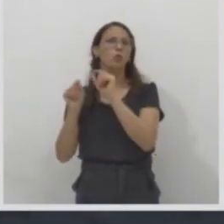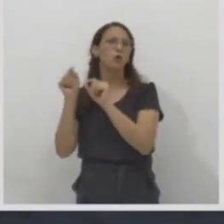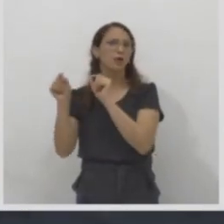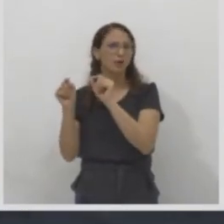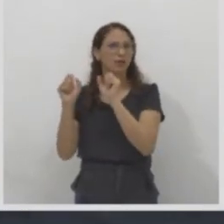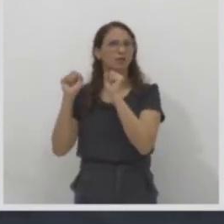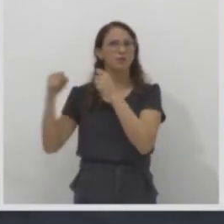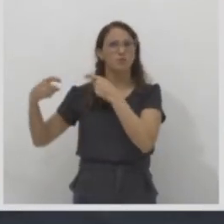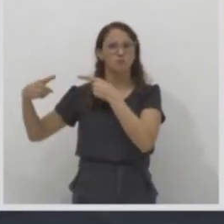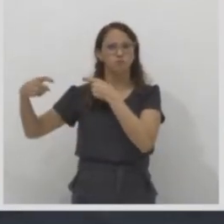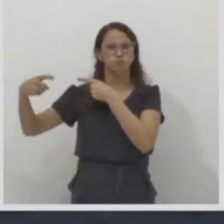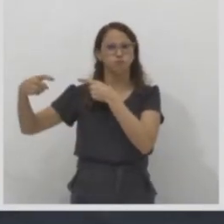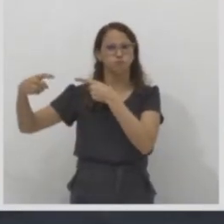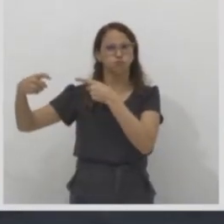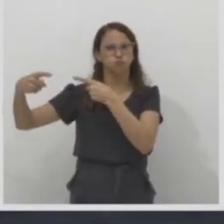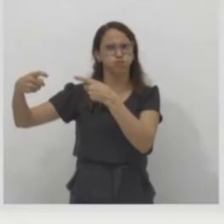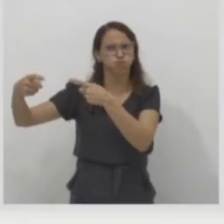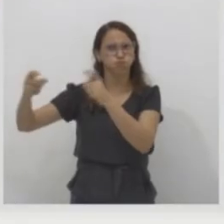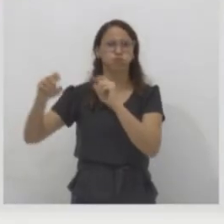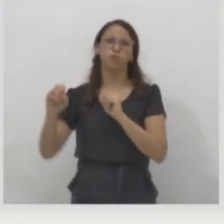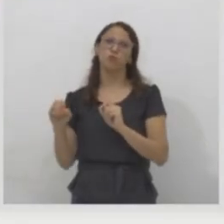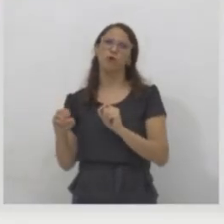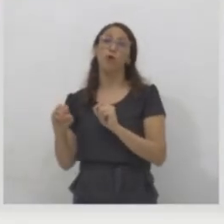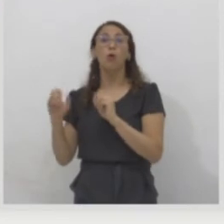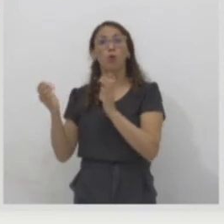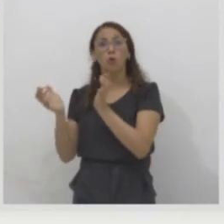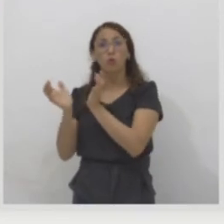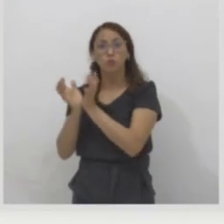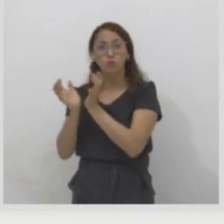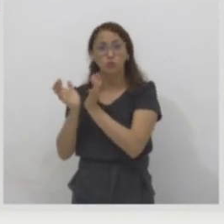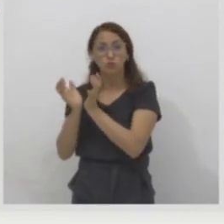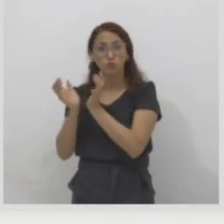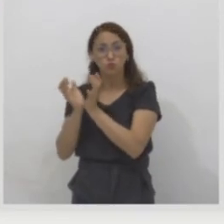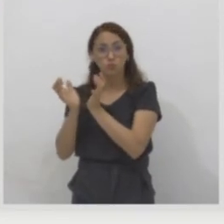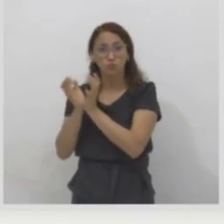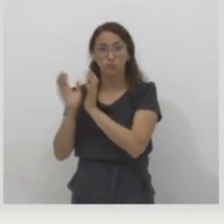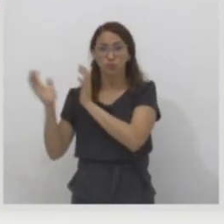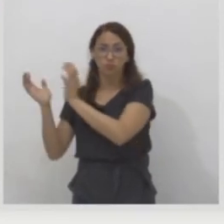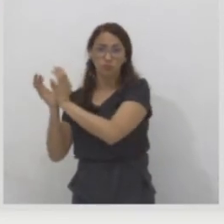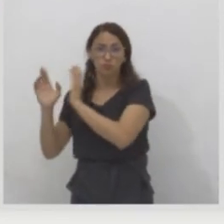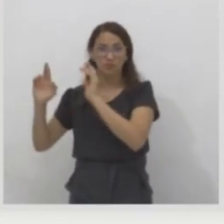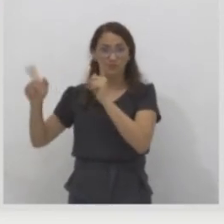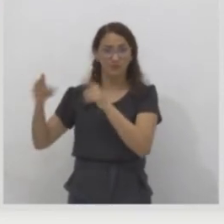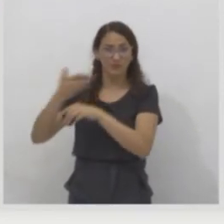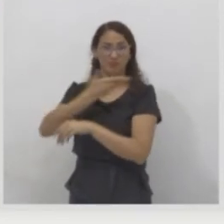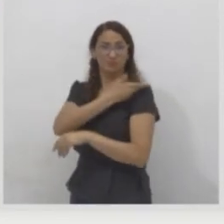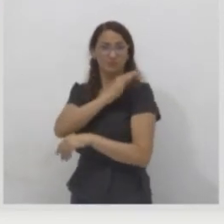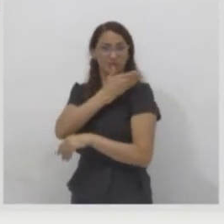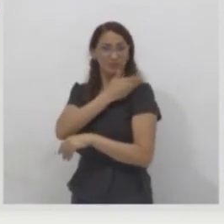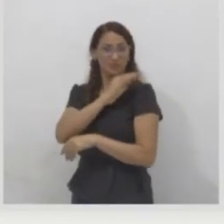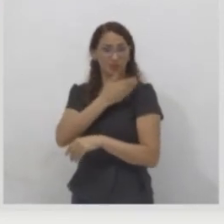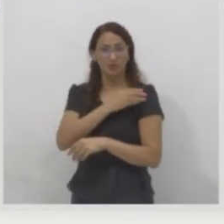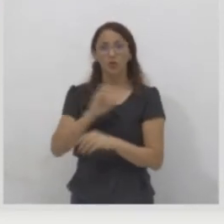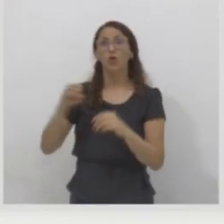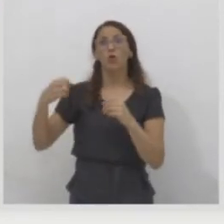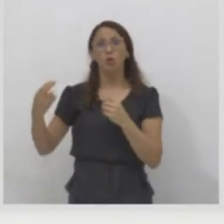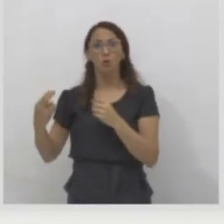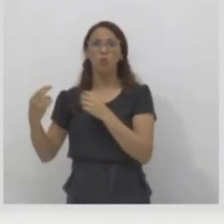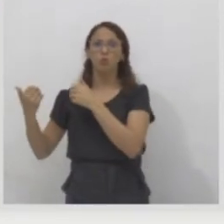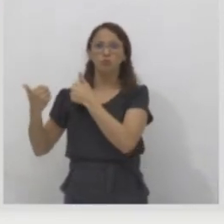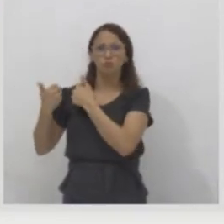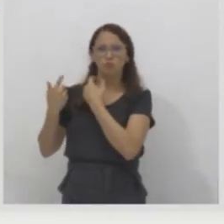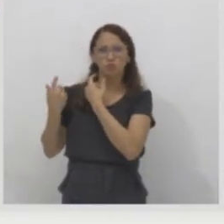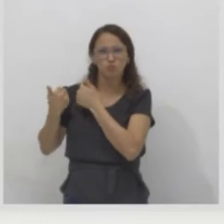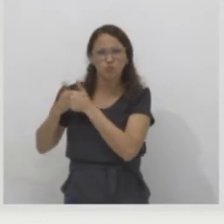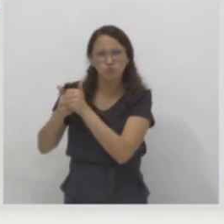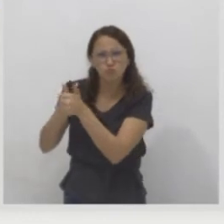ser perseguição por etnia, perseguição religiosa, perseguição sobre a sua opinião política.